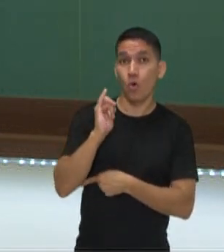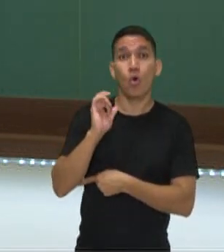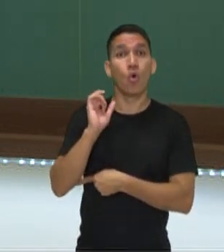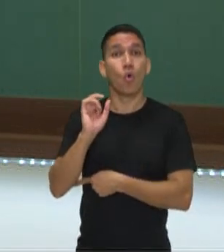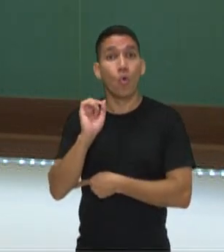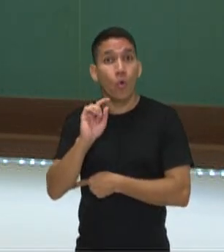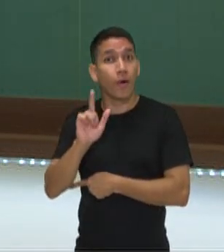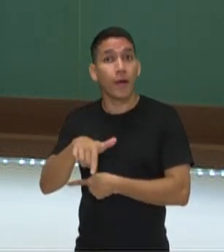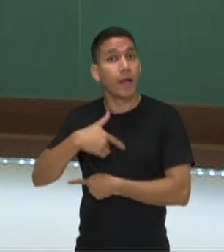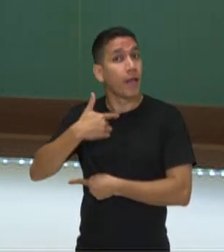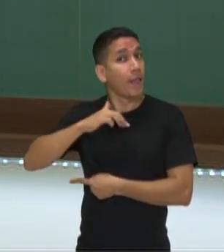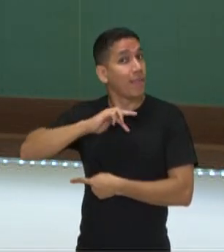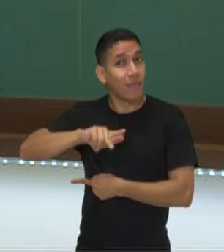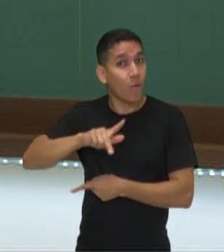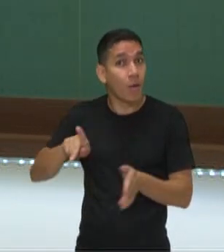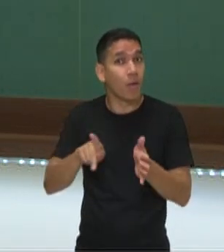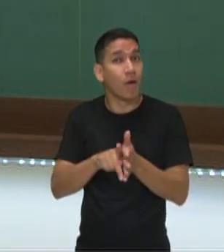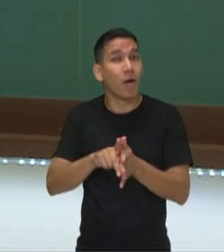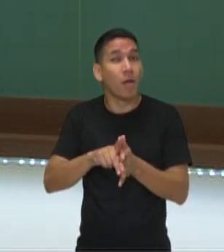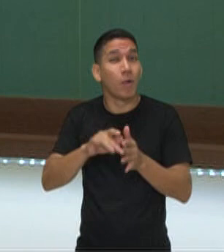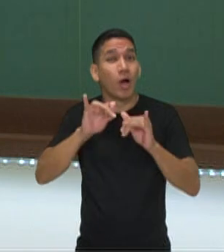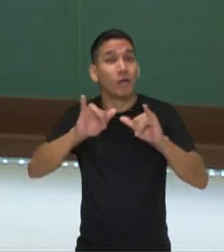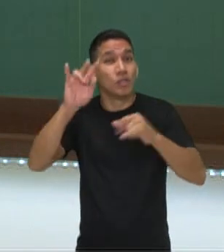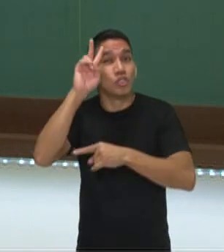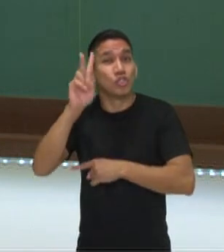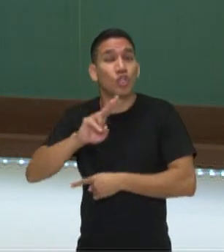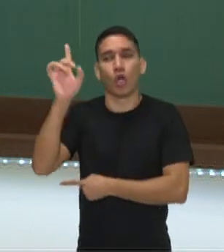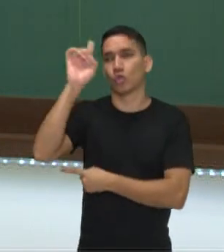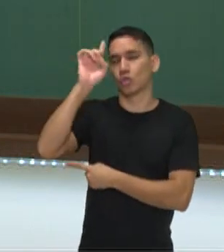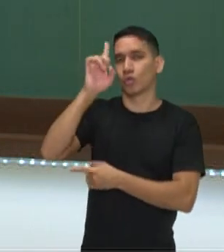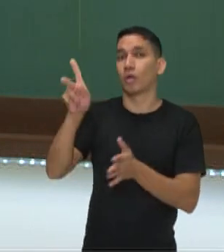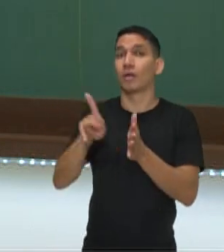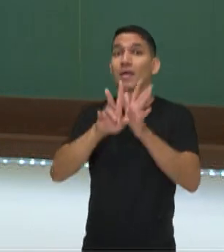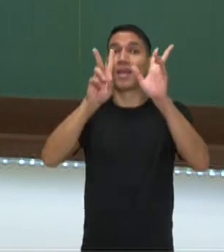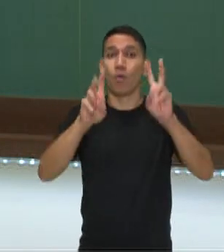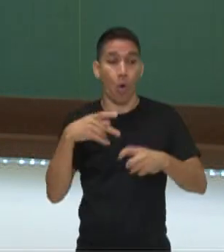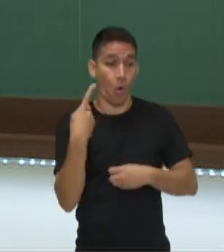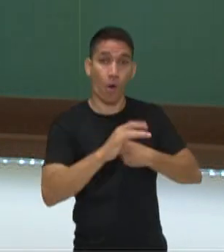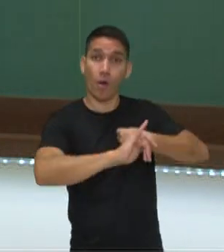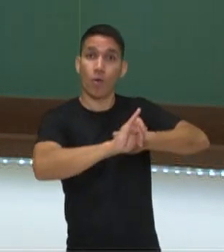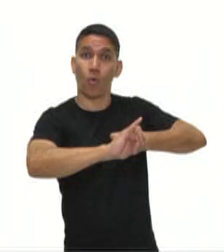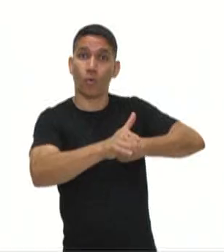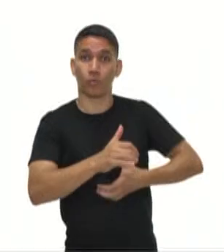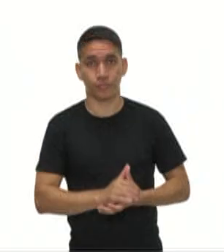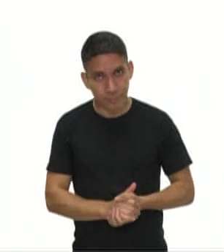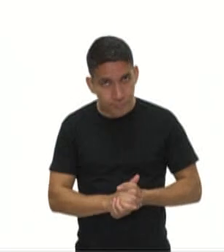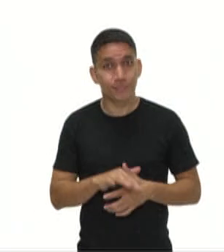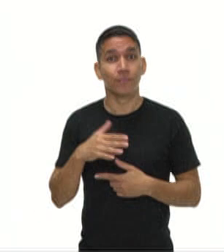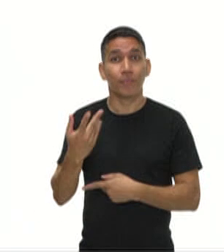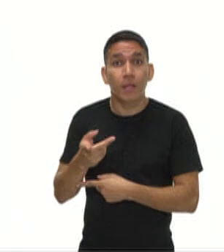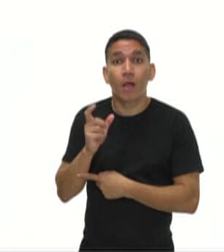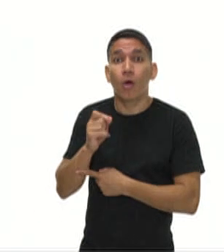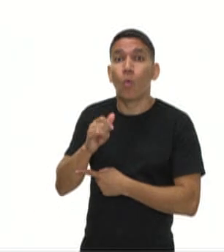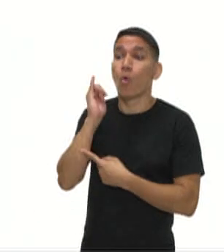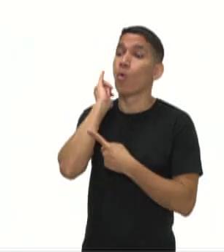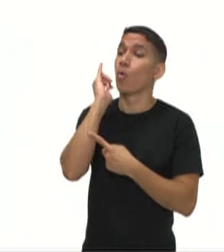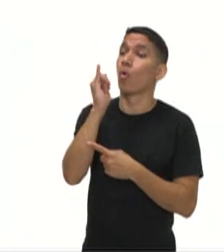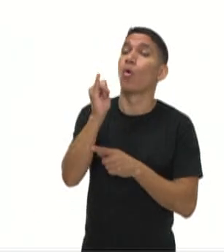não tenho um relato cotidiano, tá? Como na crônica. No conto eu tenho a